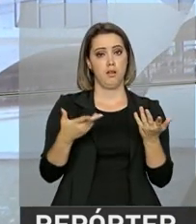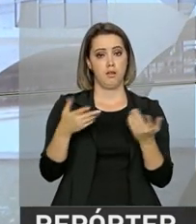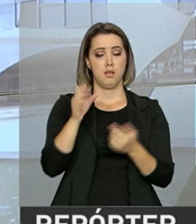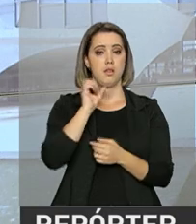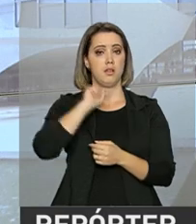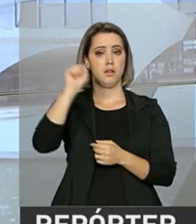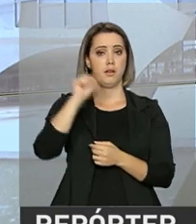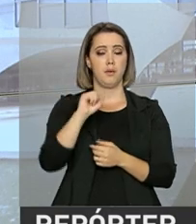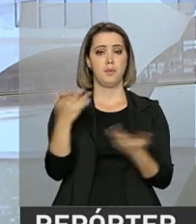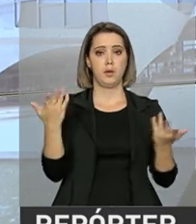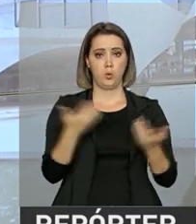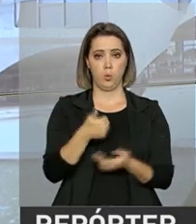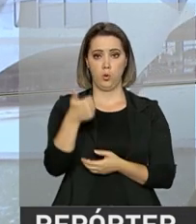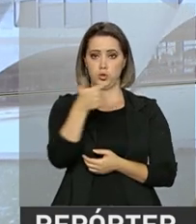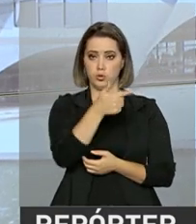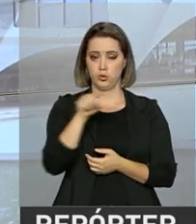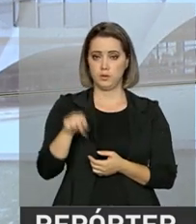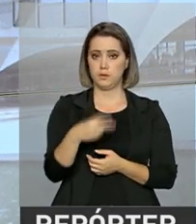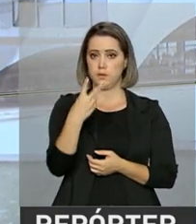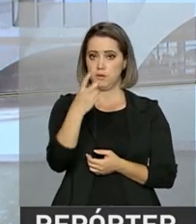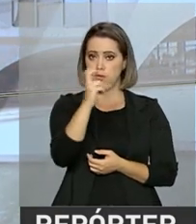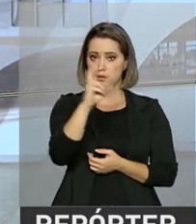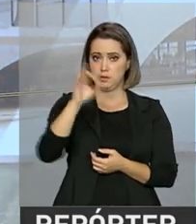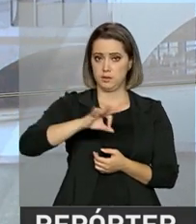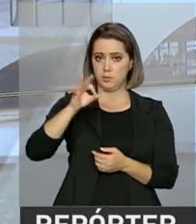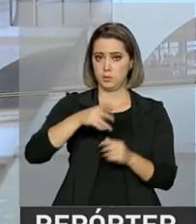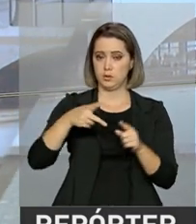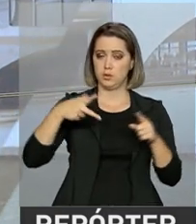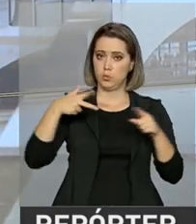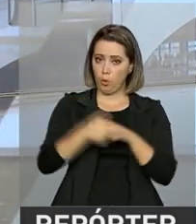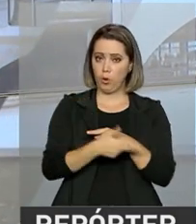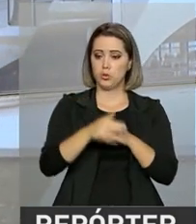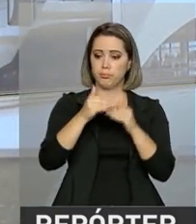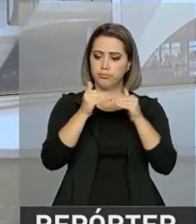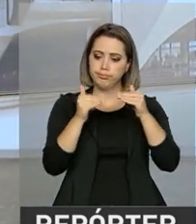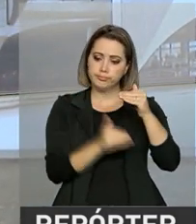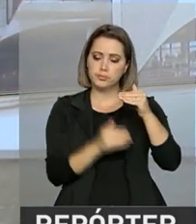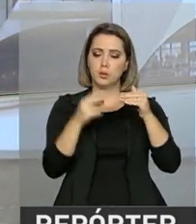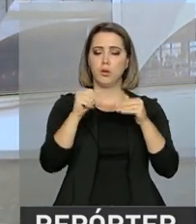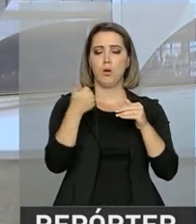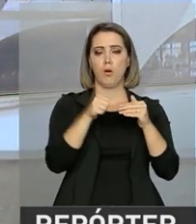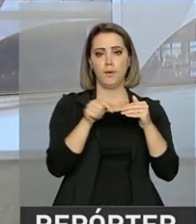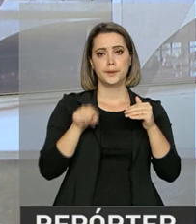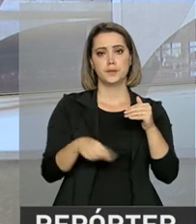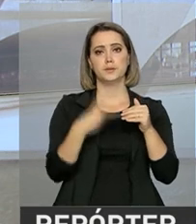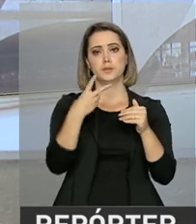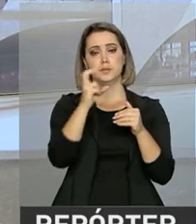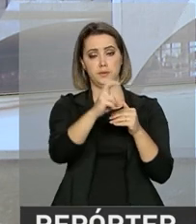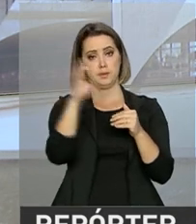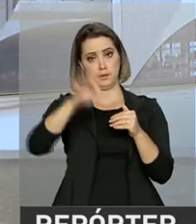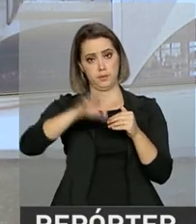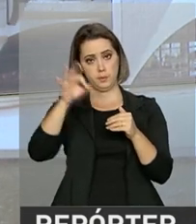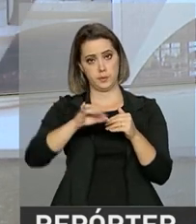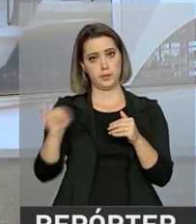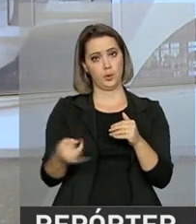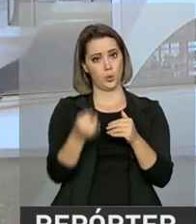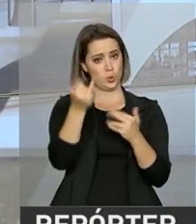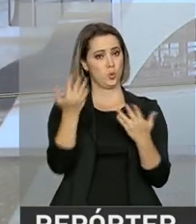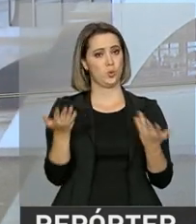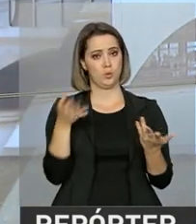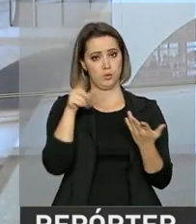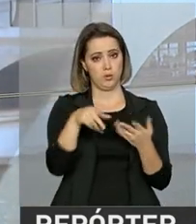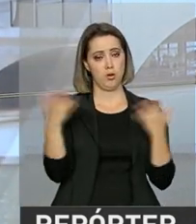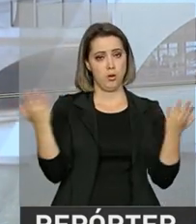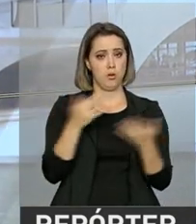12,25% para 11,25%. Hoje mesmo foi divulgado pelo Banco Central o boletim semanal